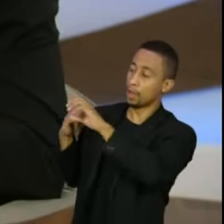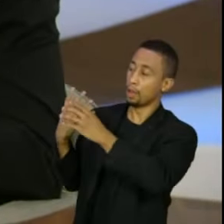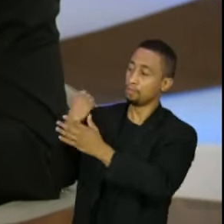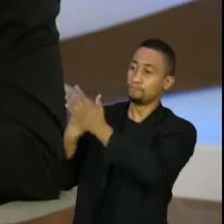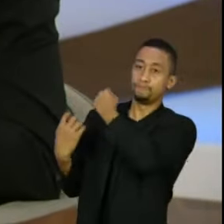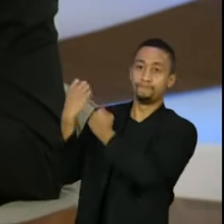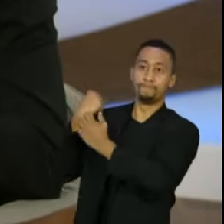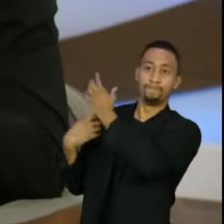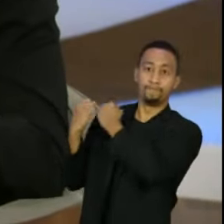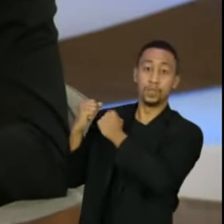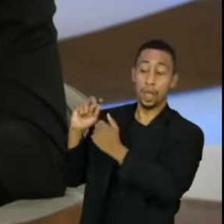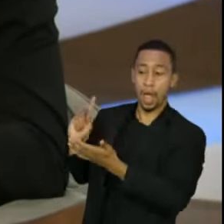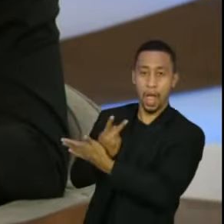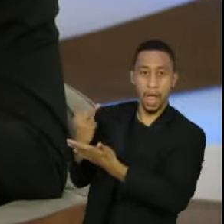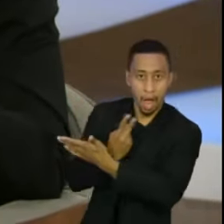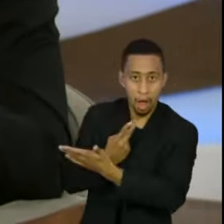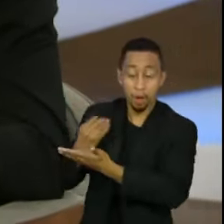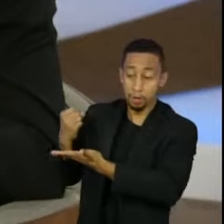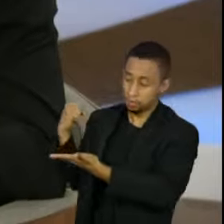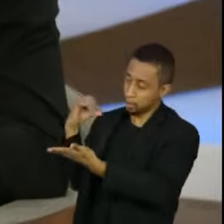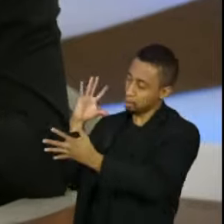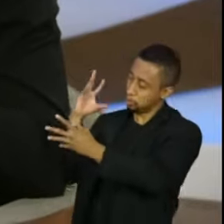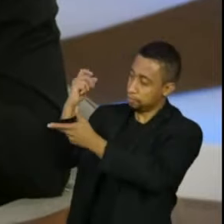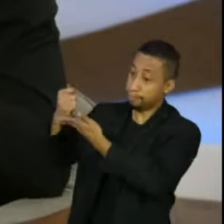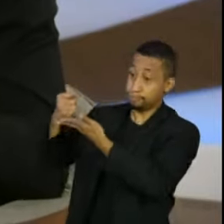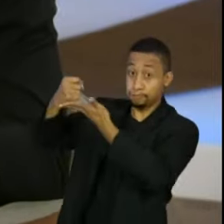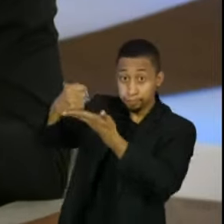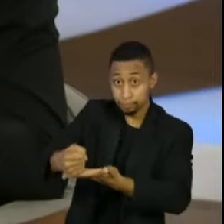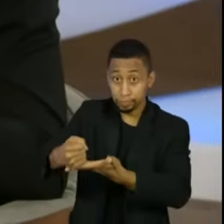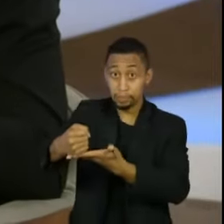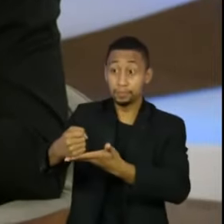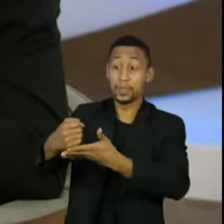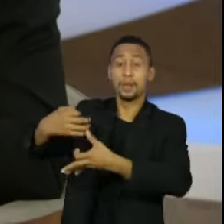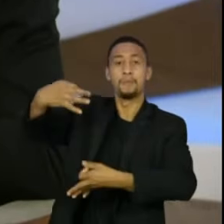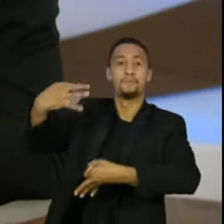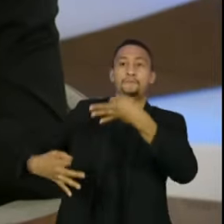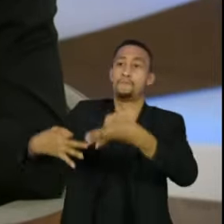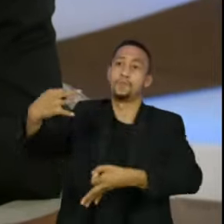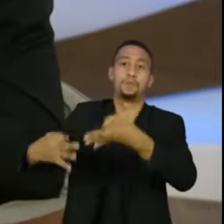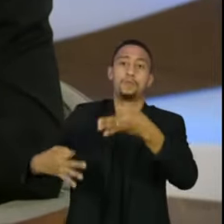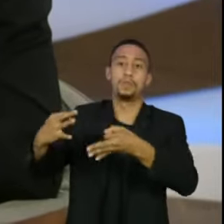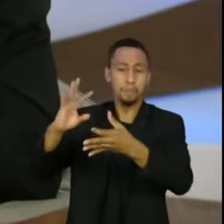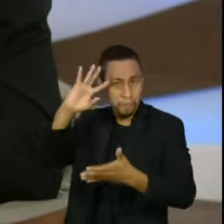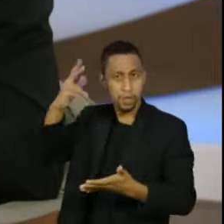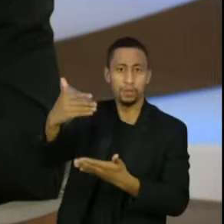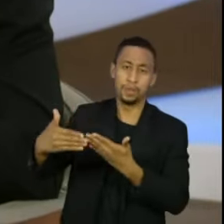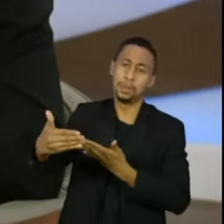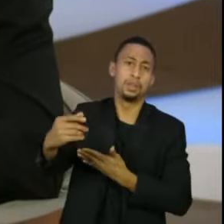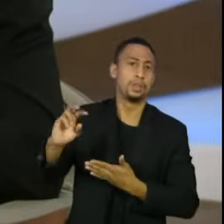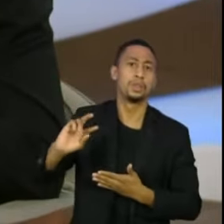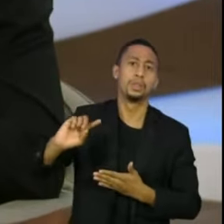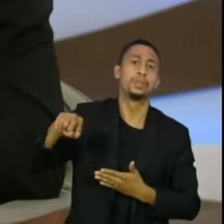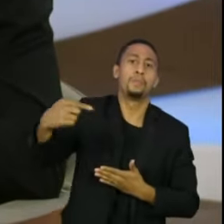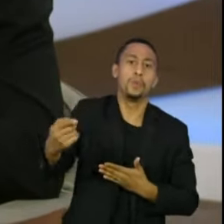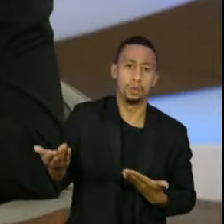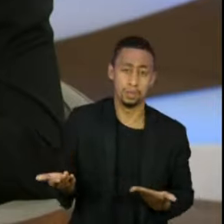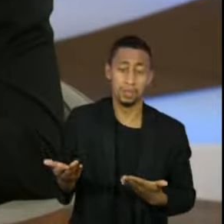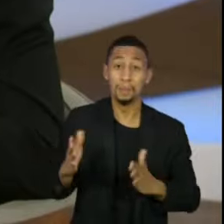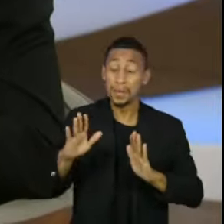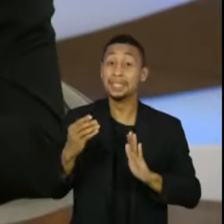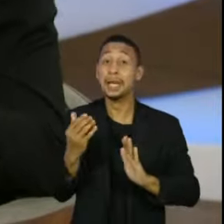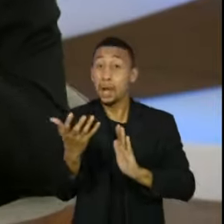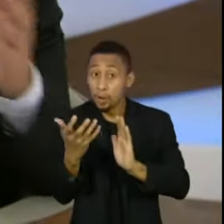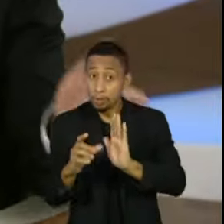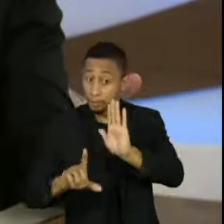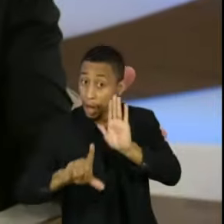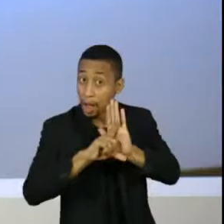isso. Se eu buscar acirrar, criticar, jogar lenha na fogueira, querer o caminho, ao invés de um projeto de lei que busca aumento da escala de